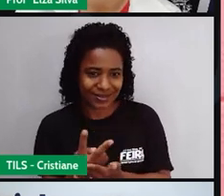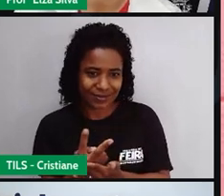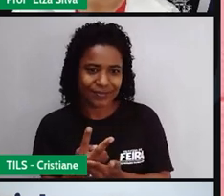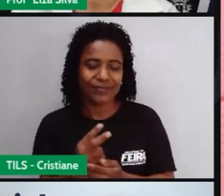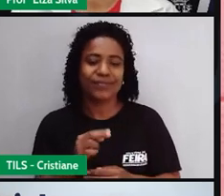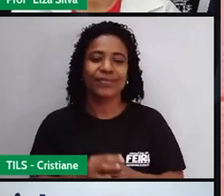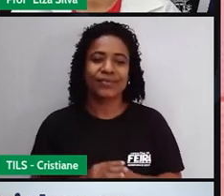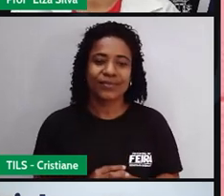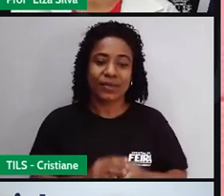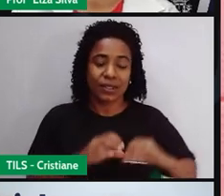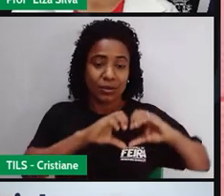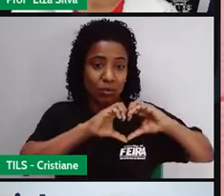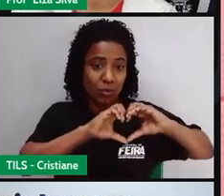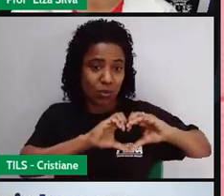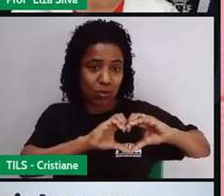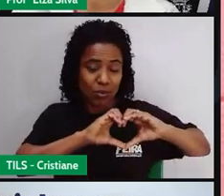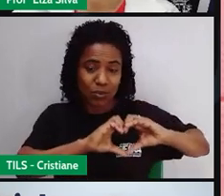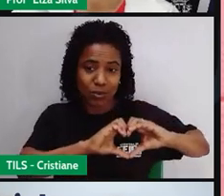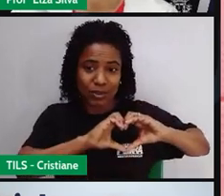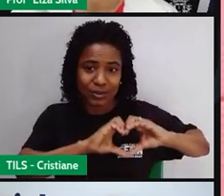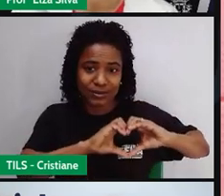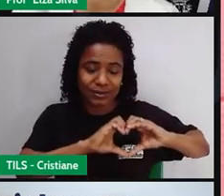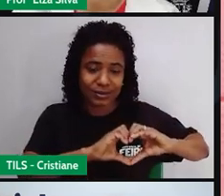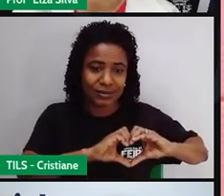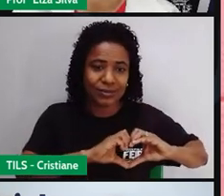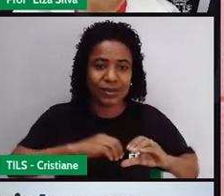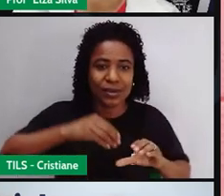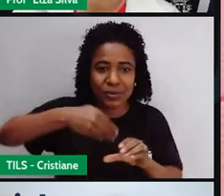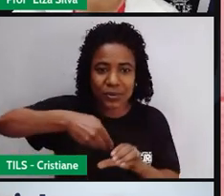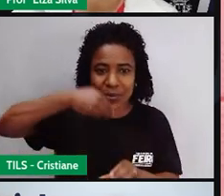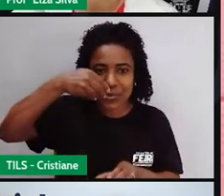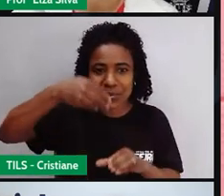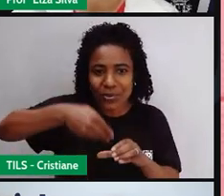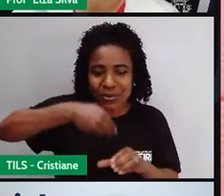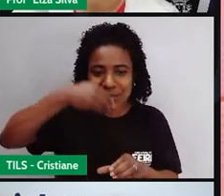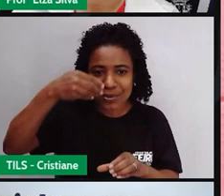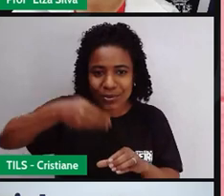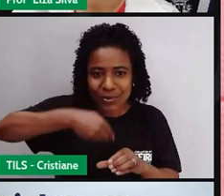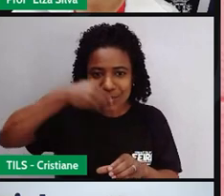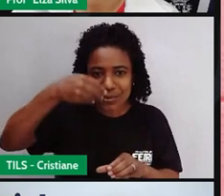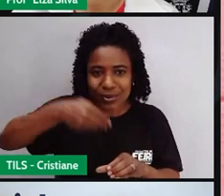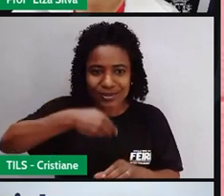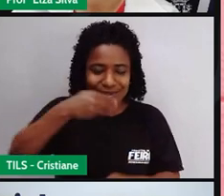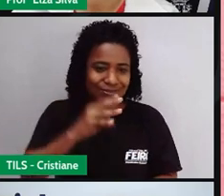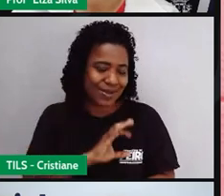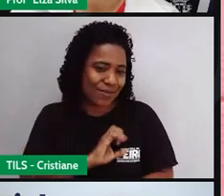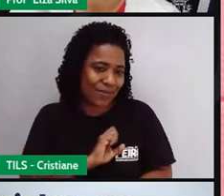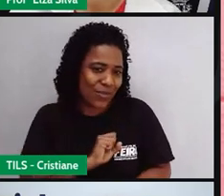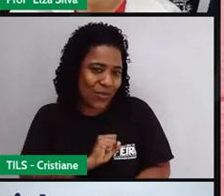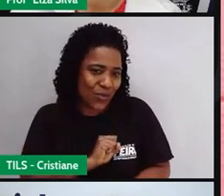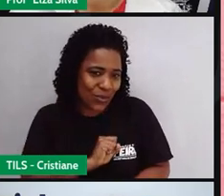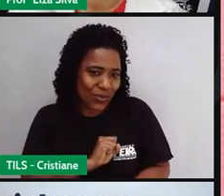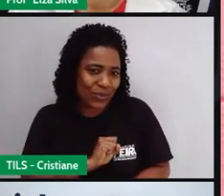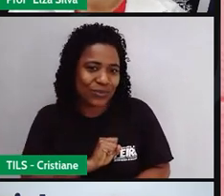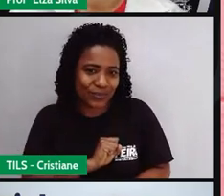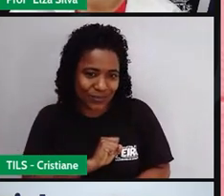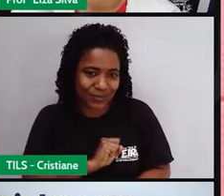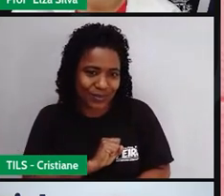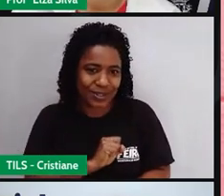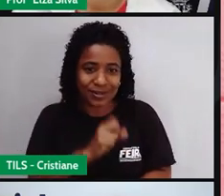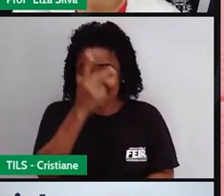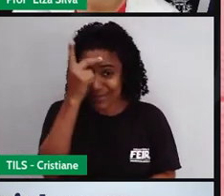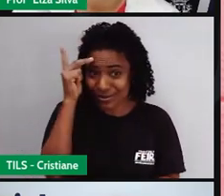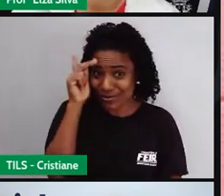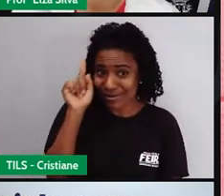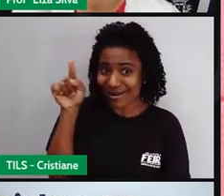nas colheres, né, de amor ou essas colheres com o coração do pessoal que